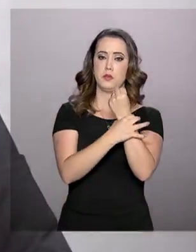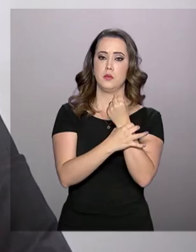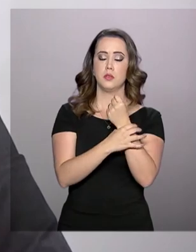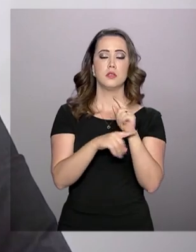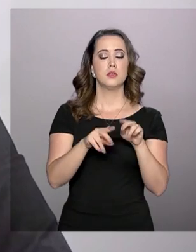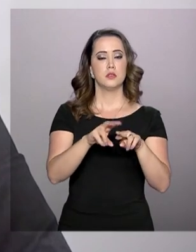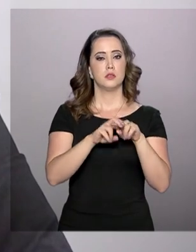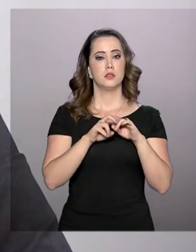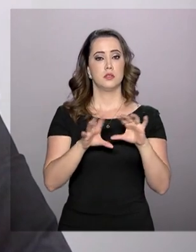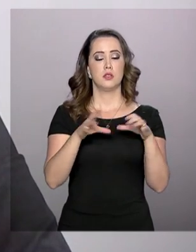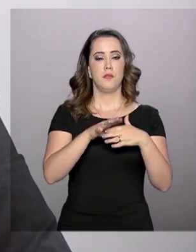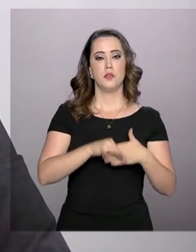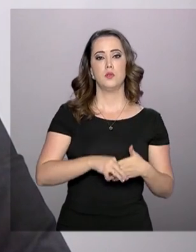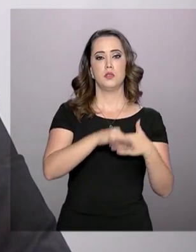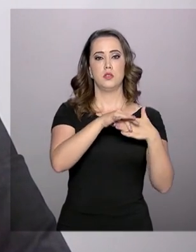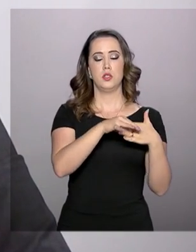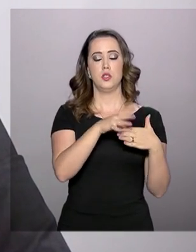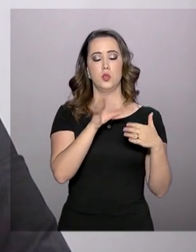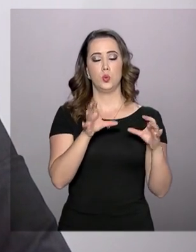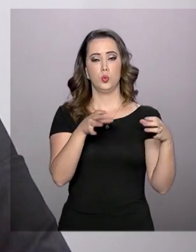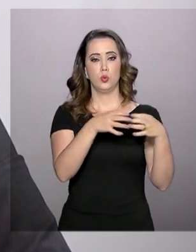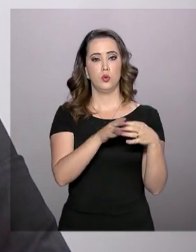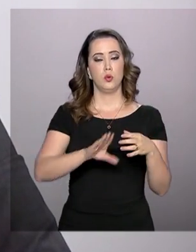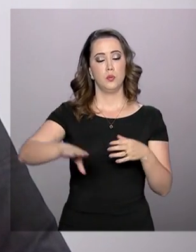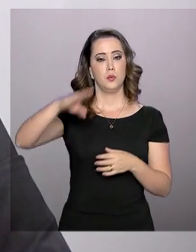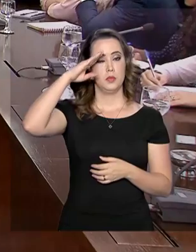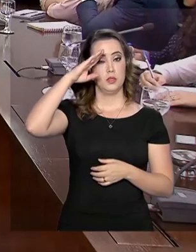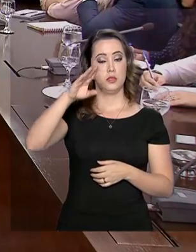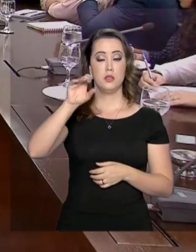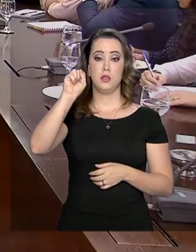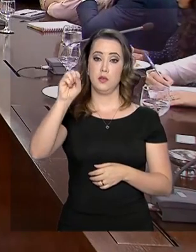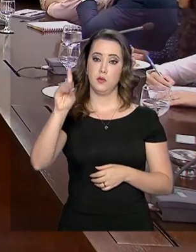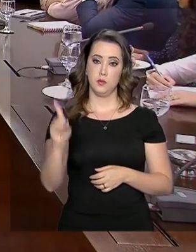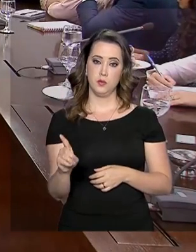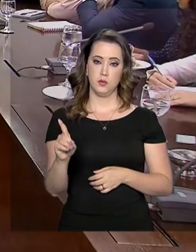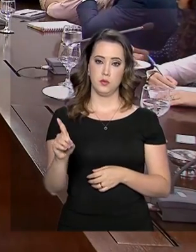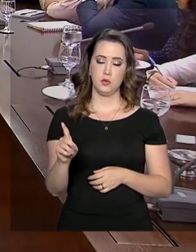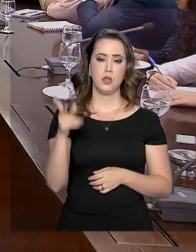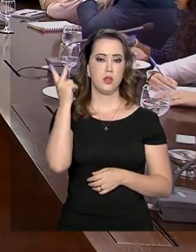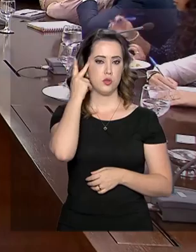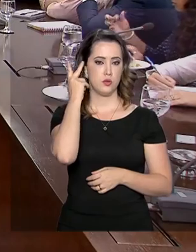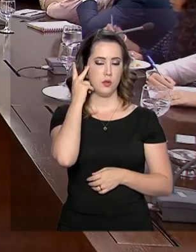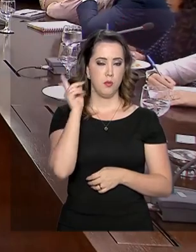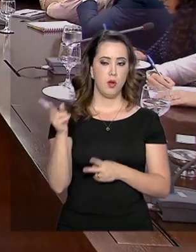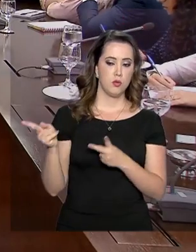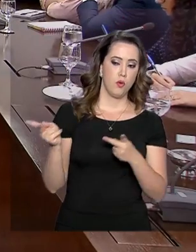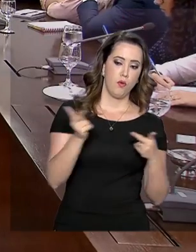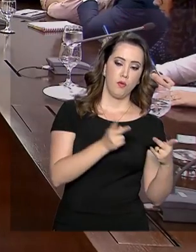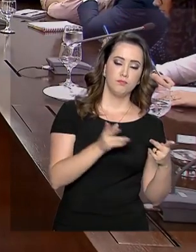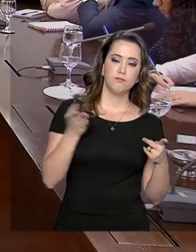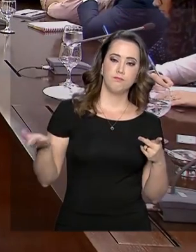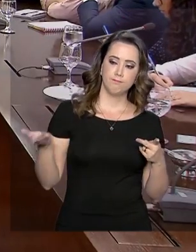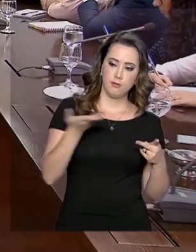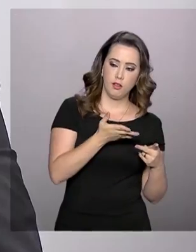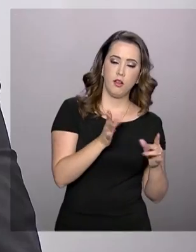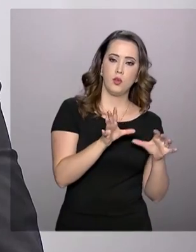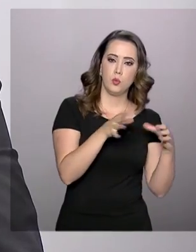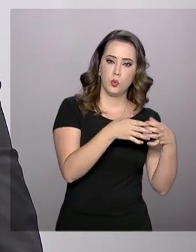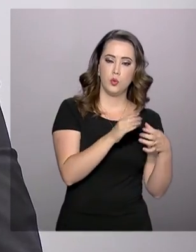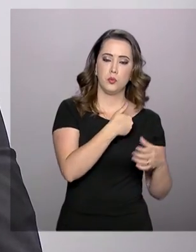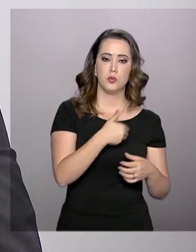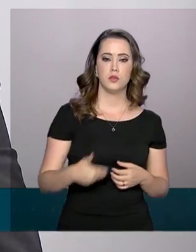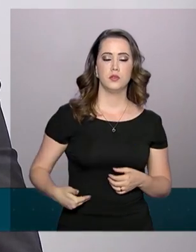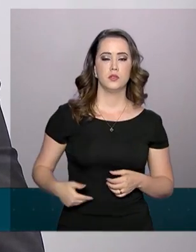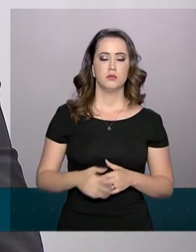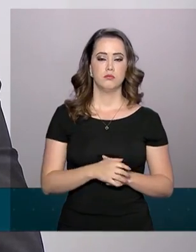Estava no Comando Militar do Sudeste, em São Paulo, quando recebeu o convite para integrar o governo. Vou